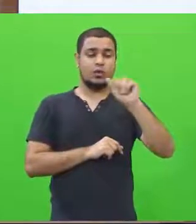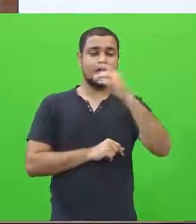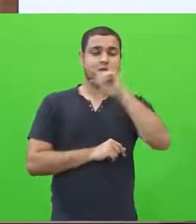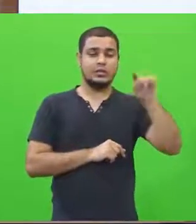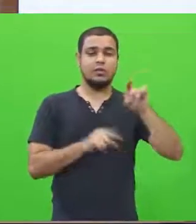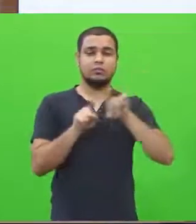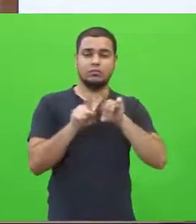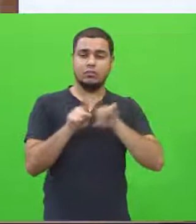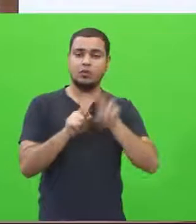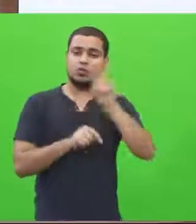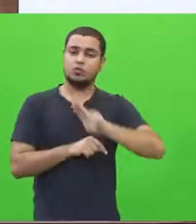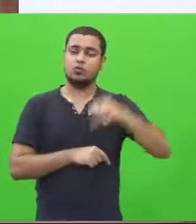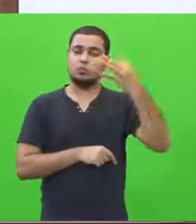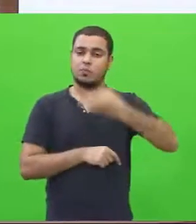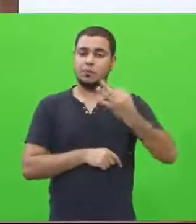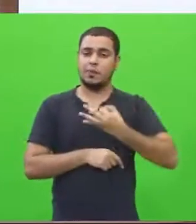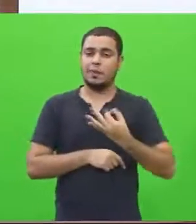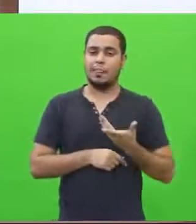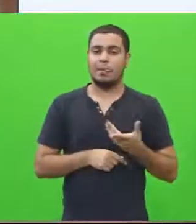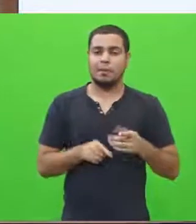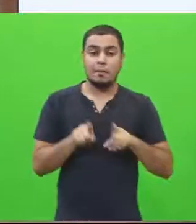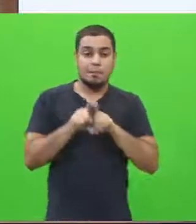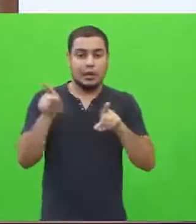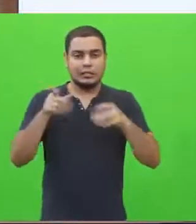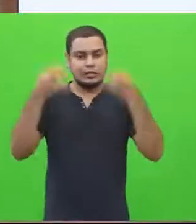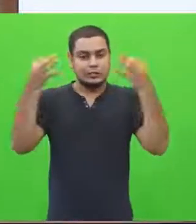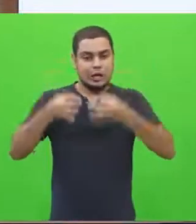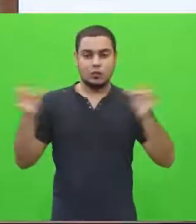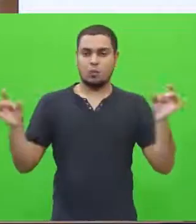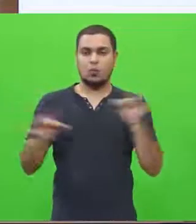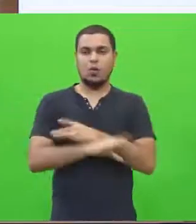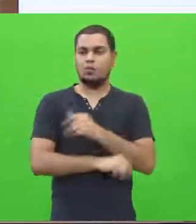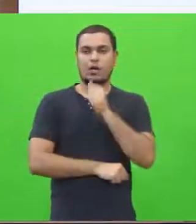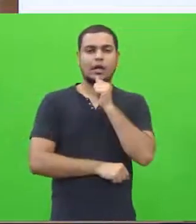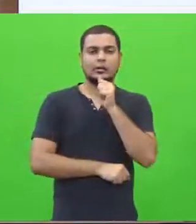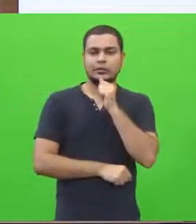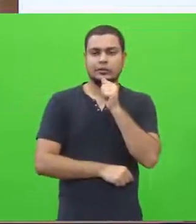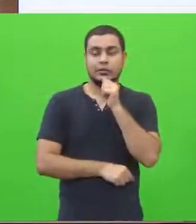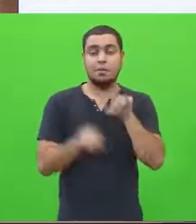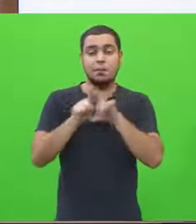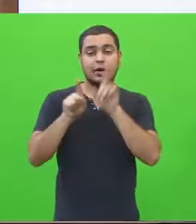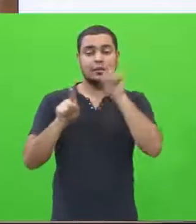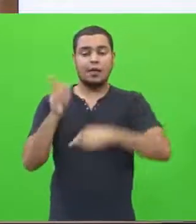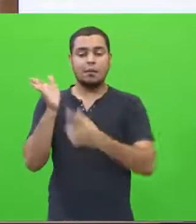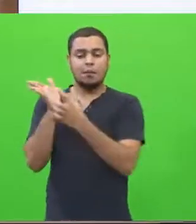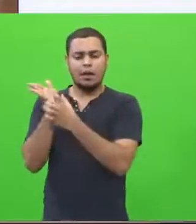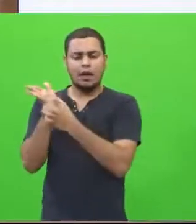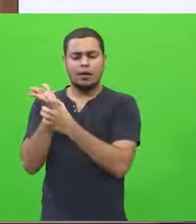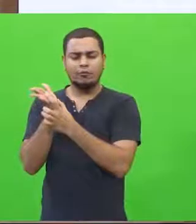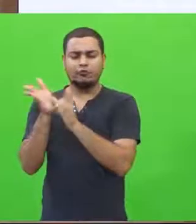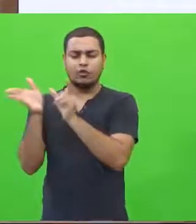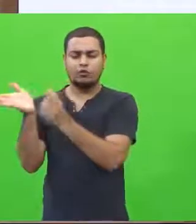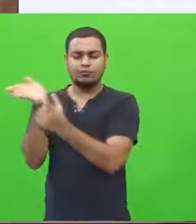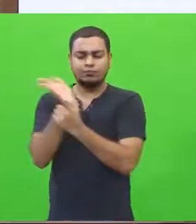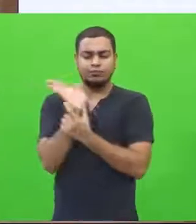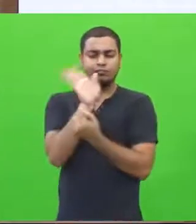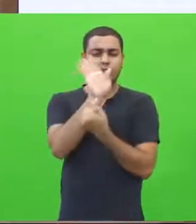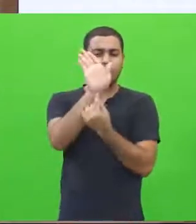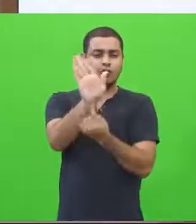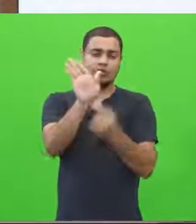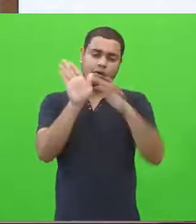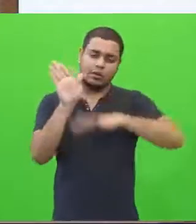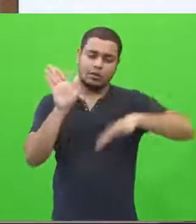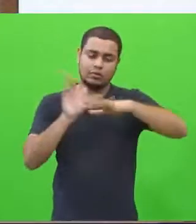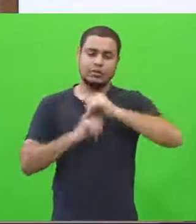número. É claro, não está ainda o texto pronto. É uma parte desse texto que trouxemos para